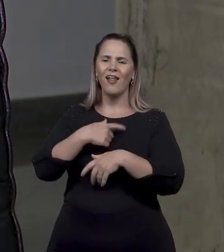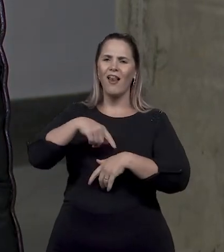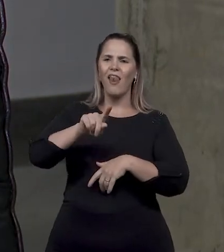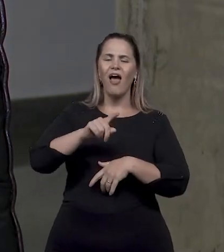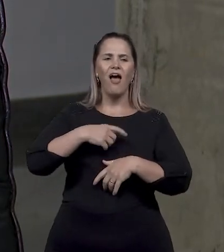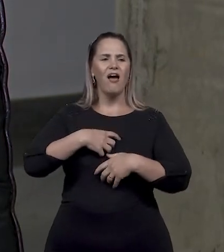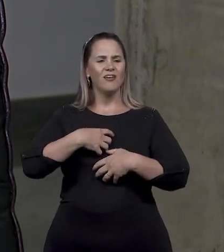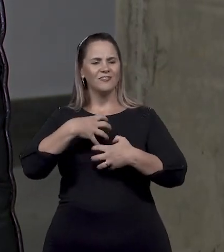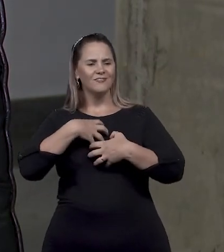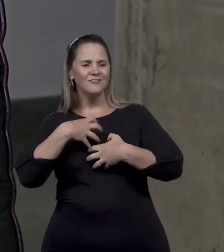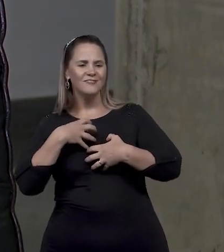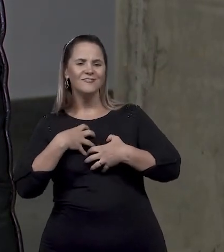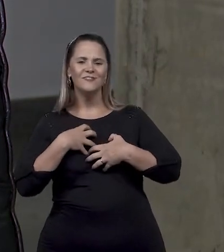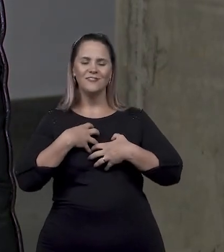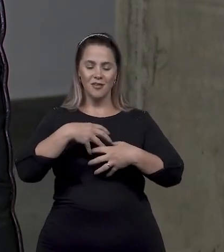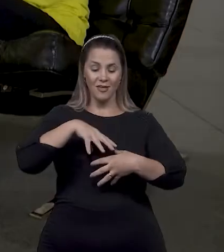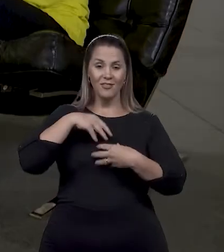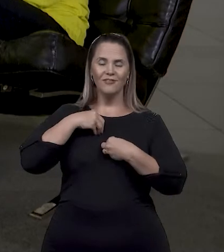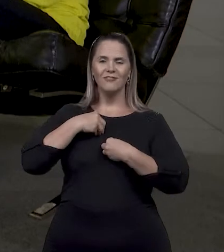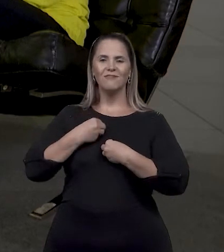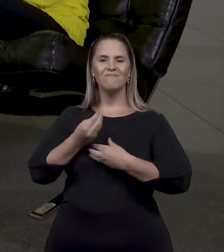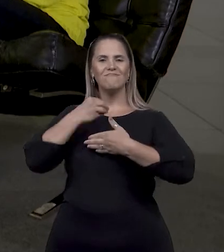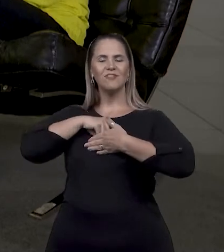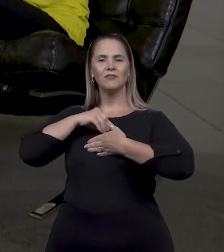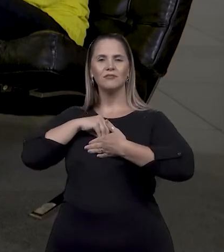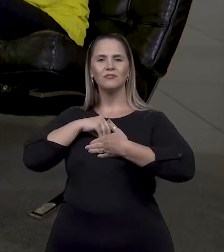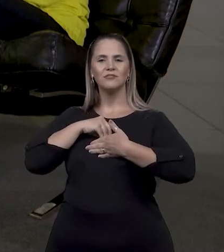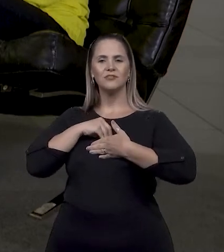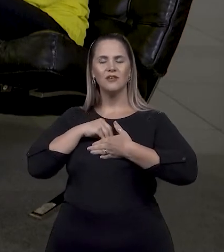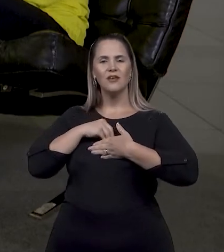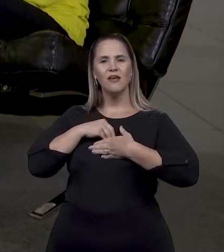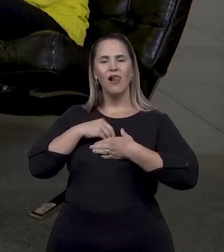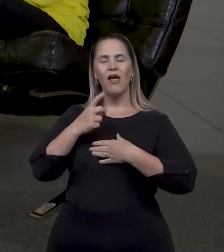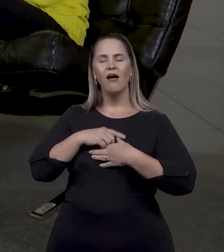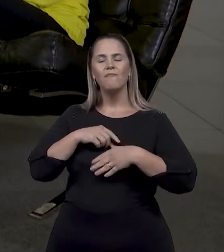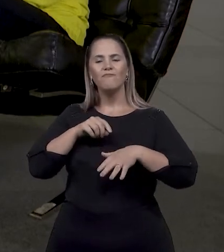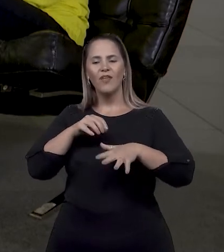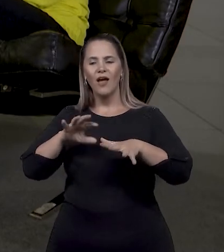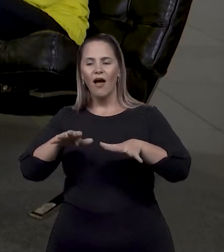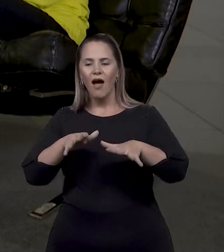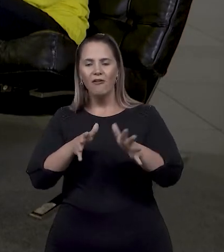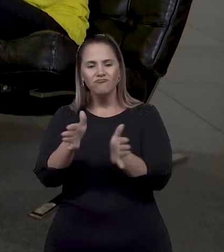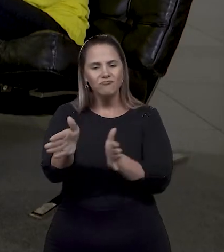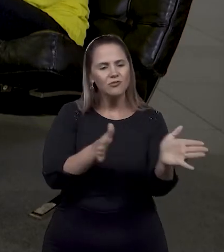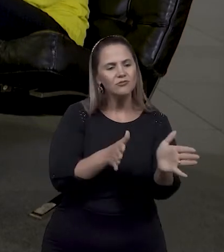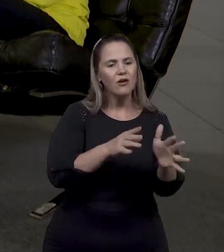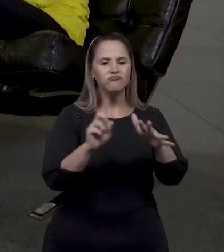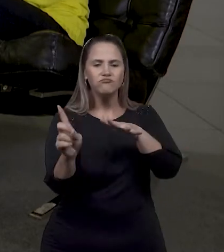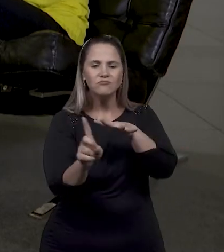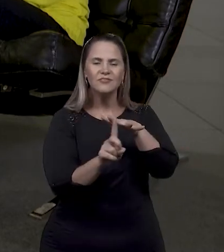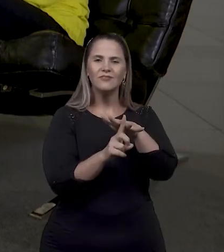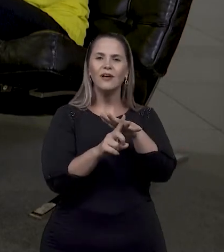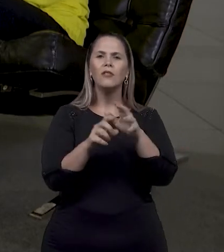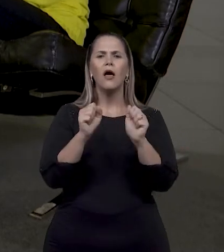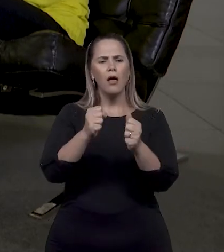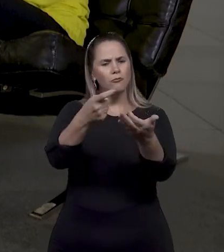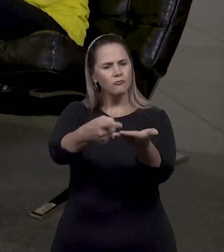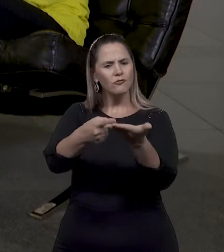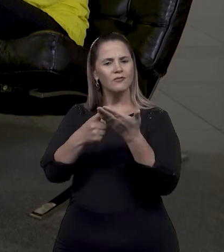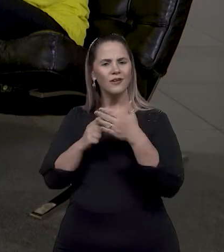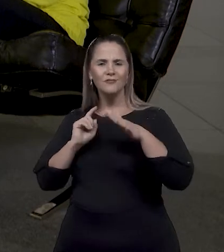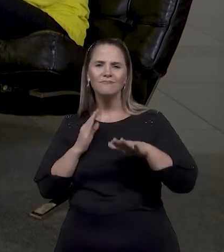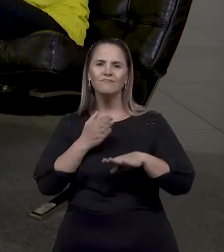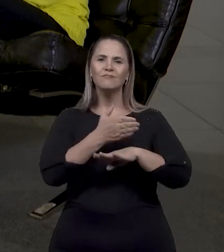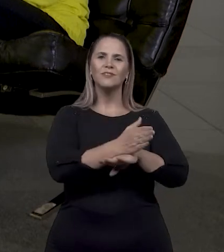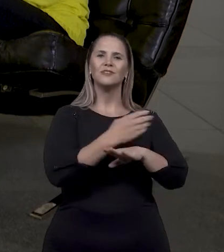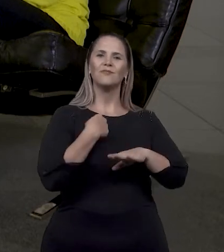tenha espírito inclusivo é convidado a ingressar em nossa academia e não precisa